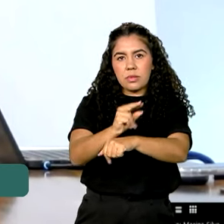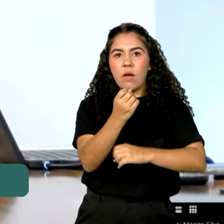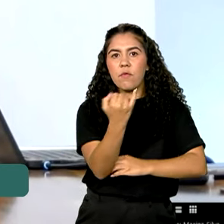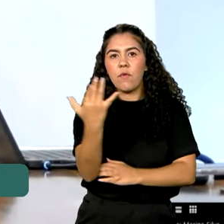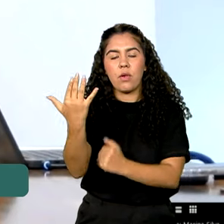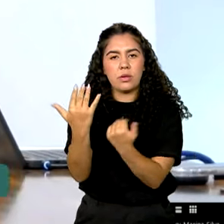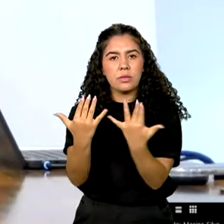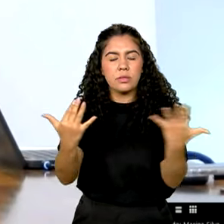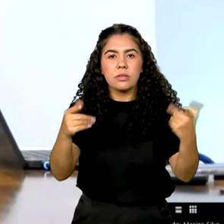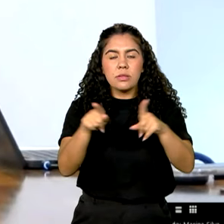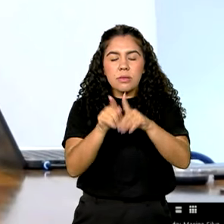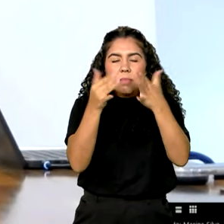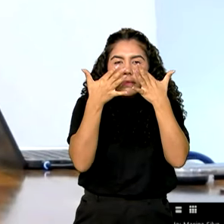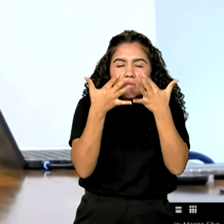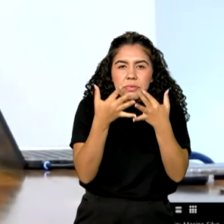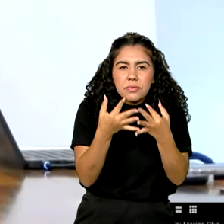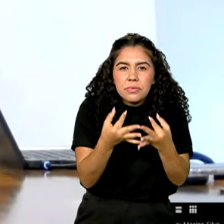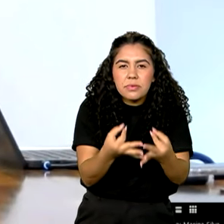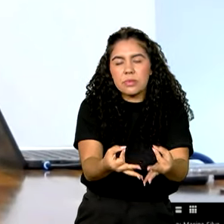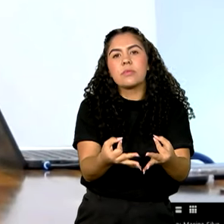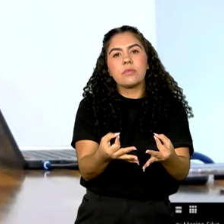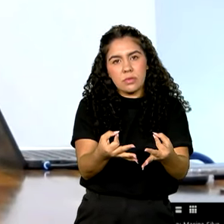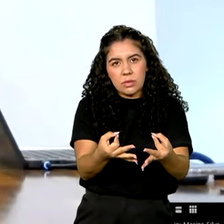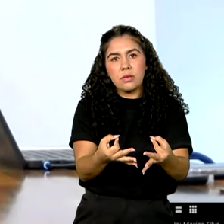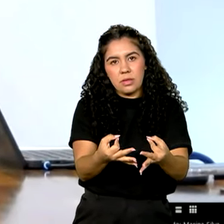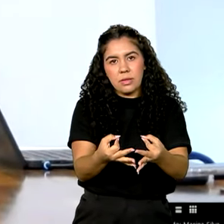olhar específico para essas comunidades.